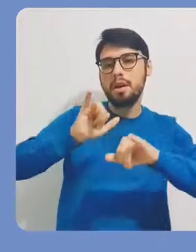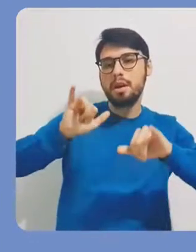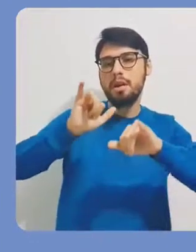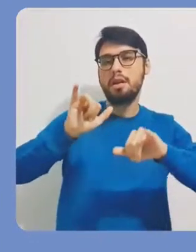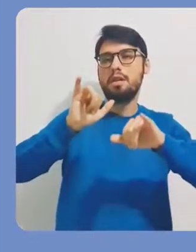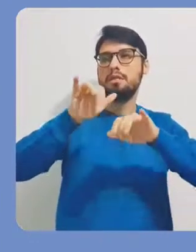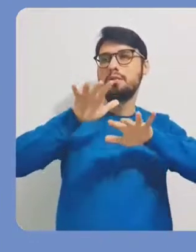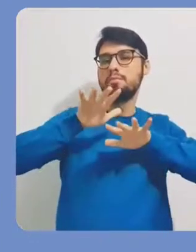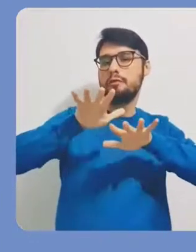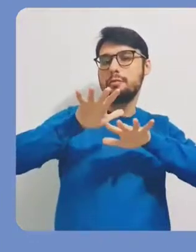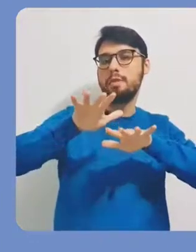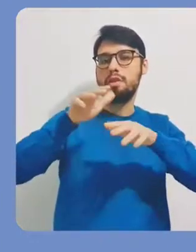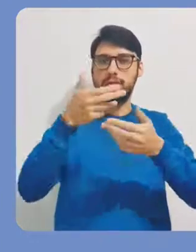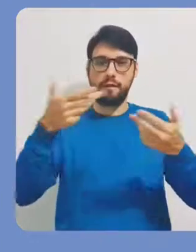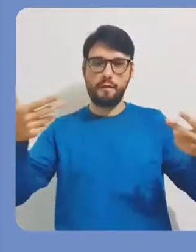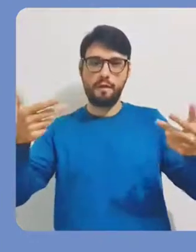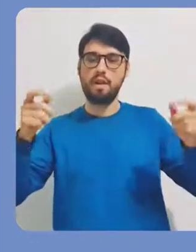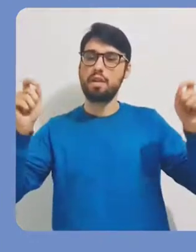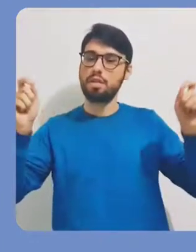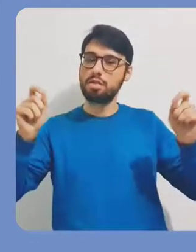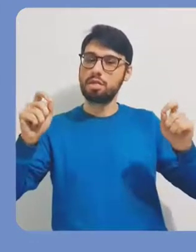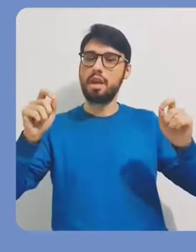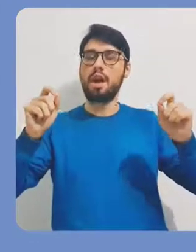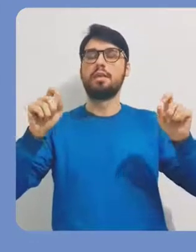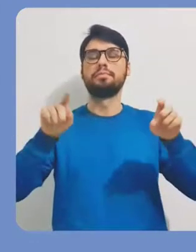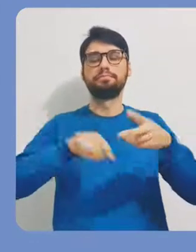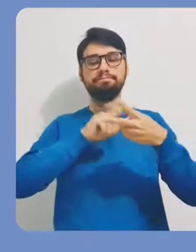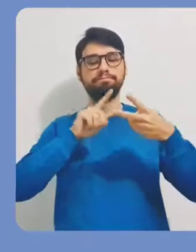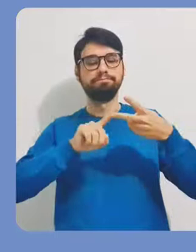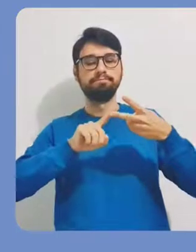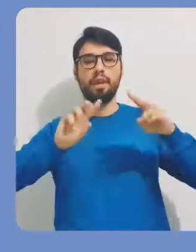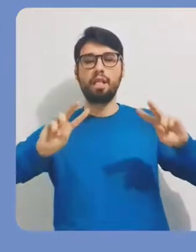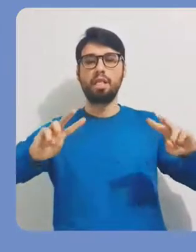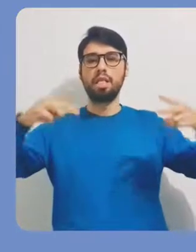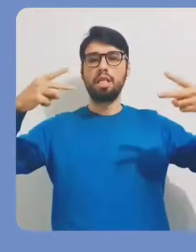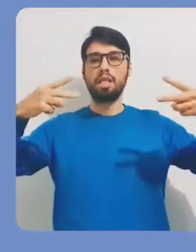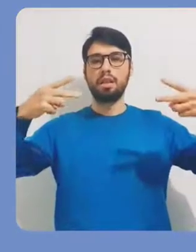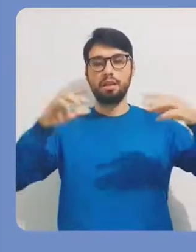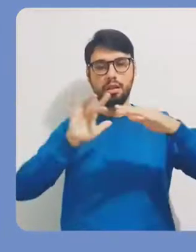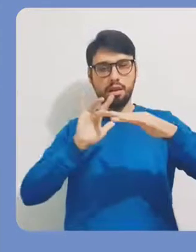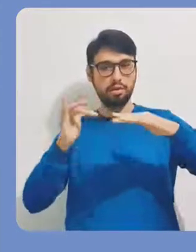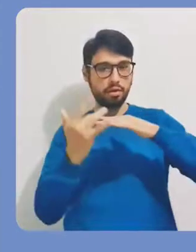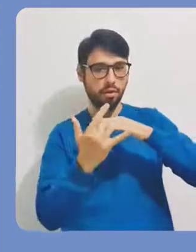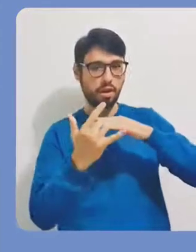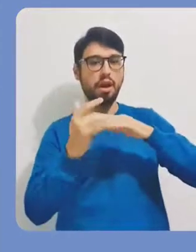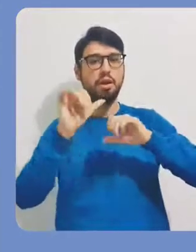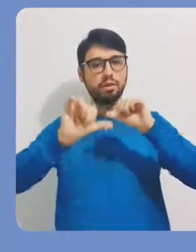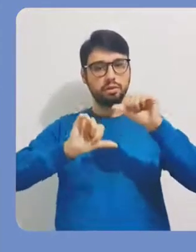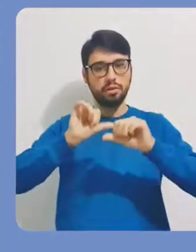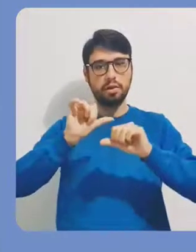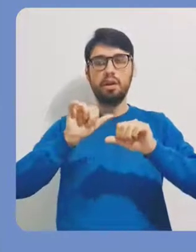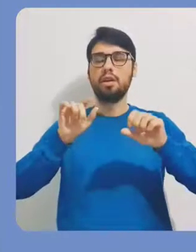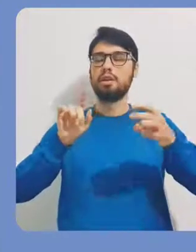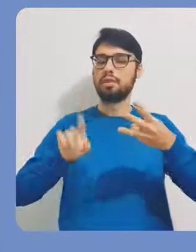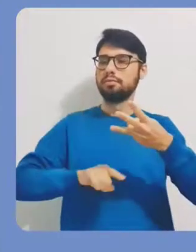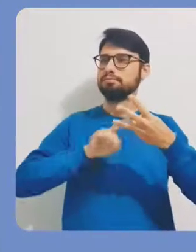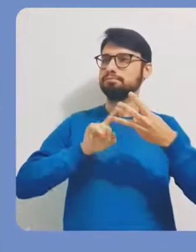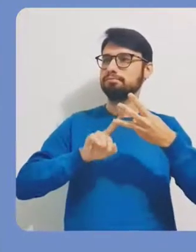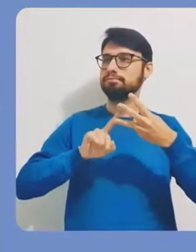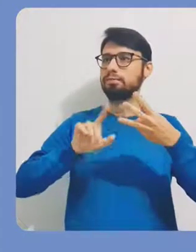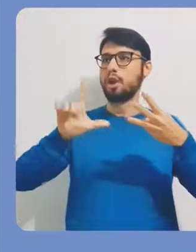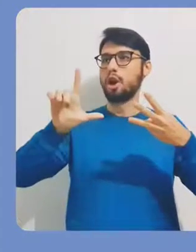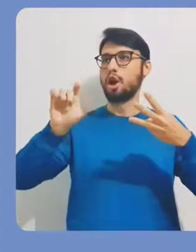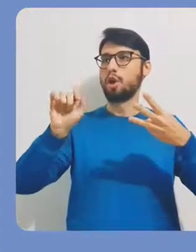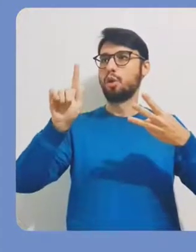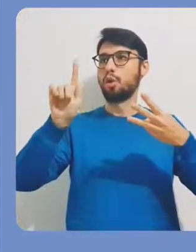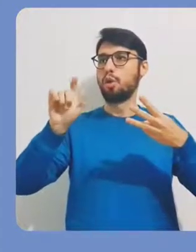o meu site uma informação de campanha, uma campanha de ativismo. Eu posso alterar links de redes sociais,